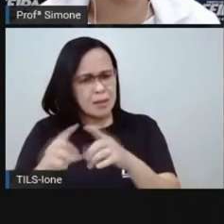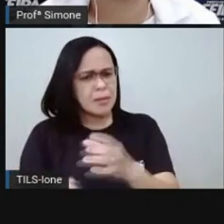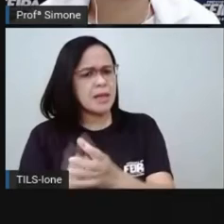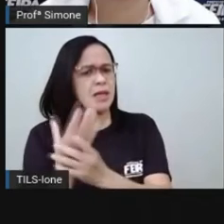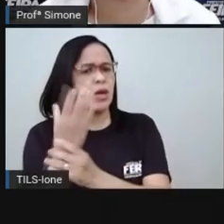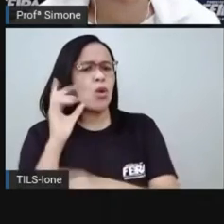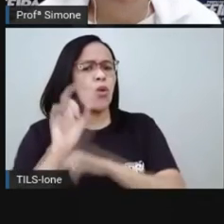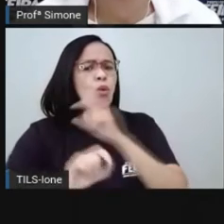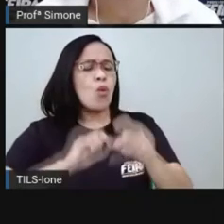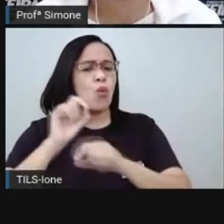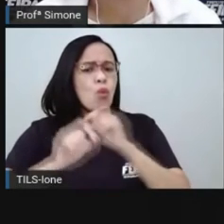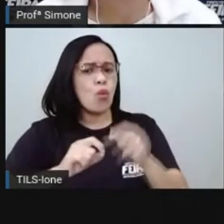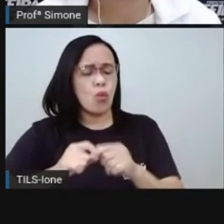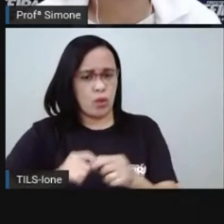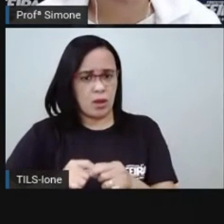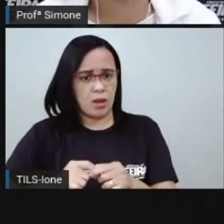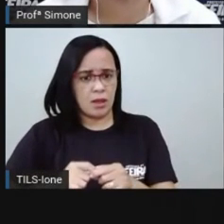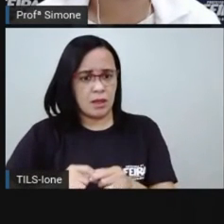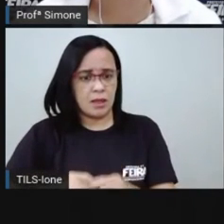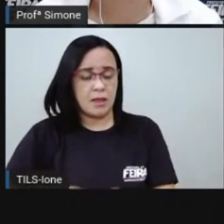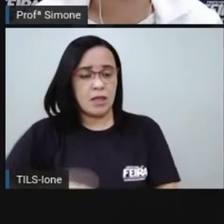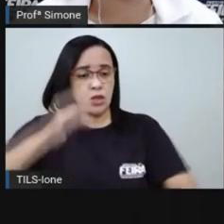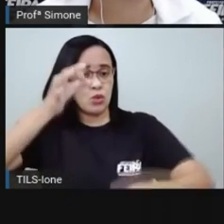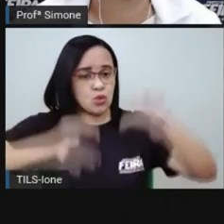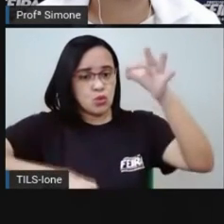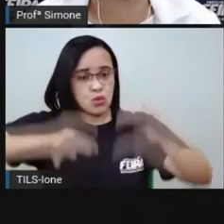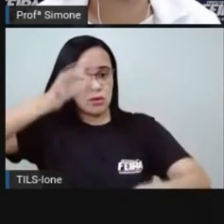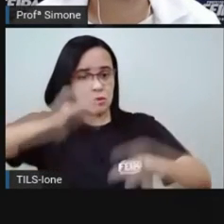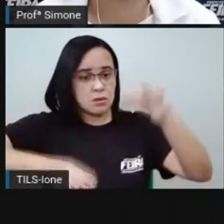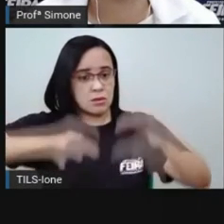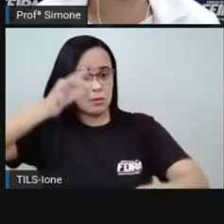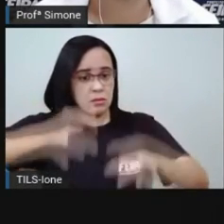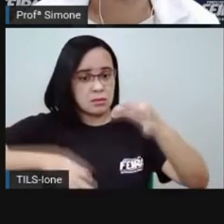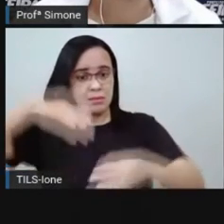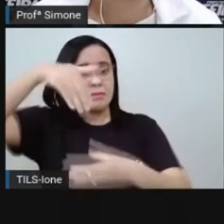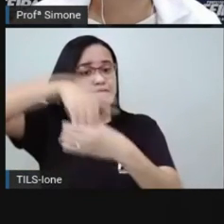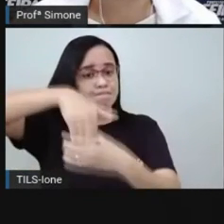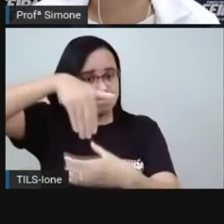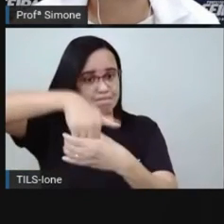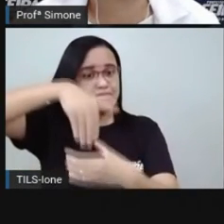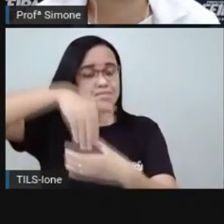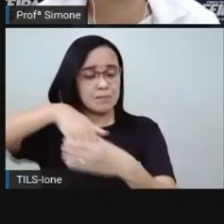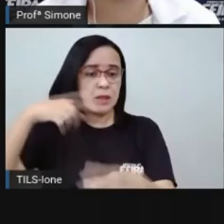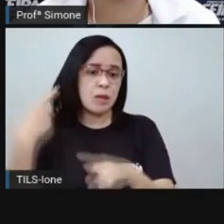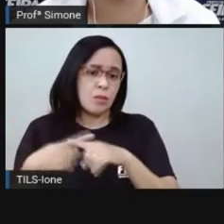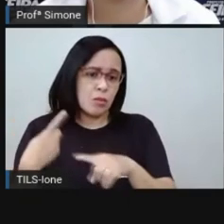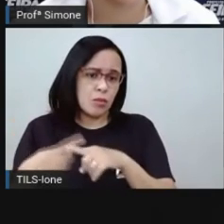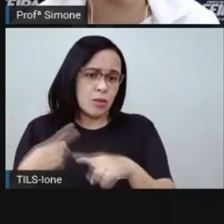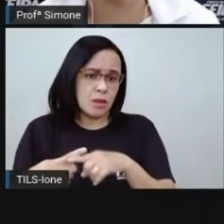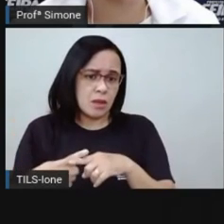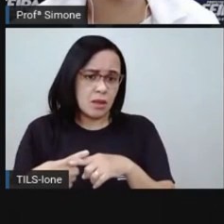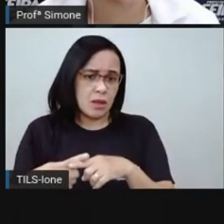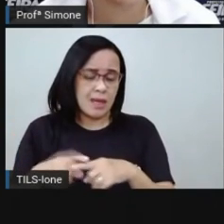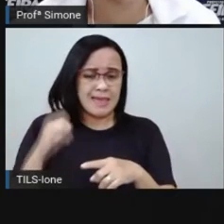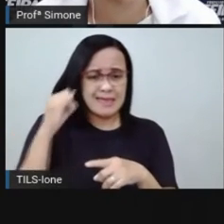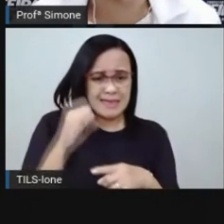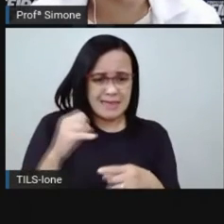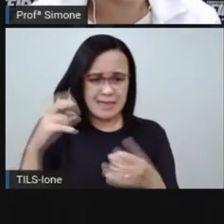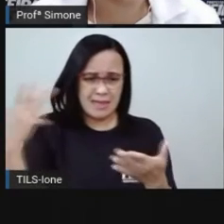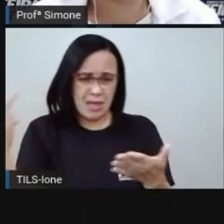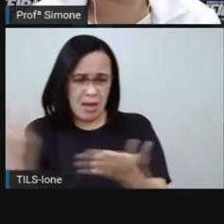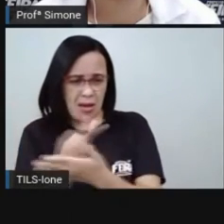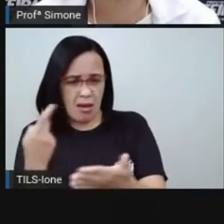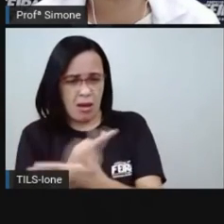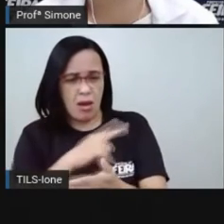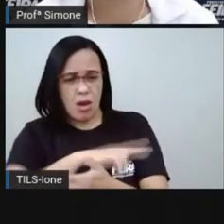eleitoral para que não houvesse fraudes nas eleições como ocorria na República Velha. Então,